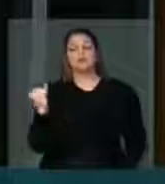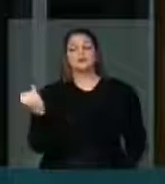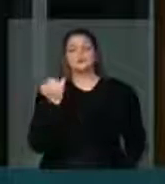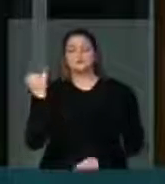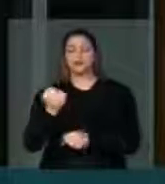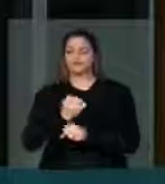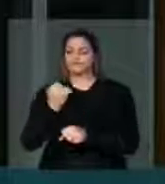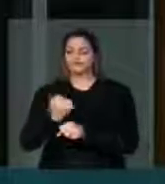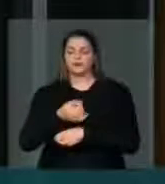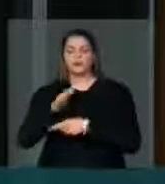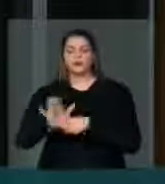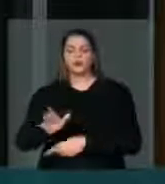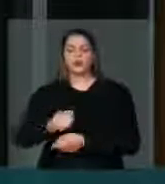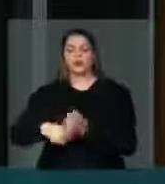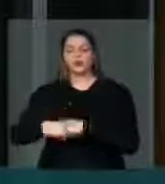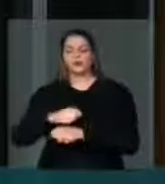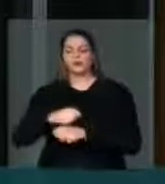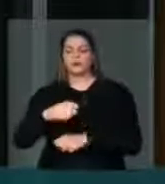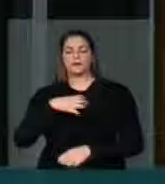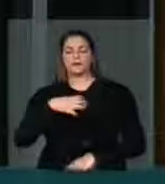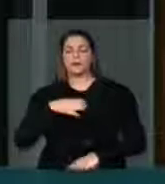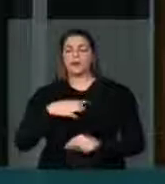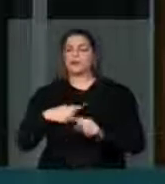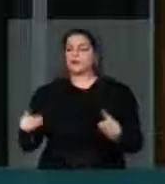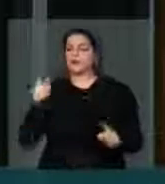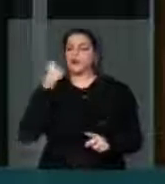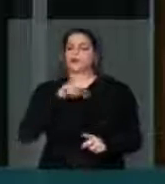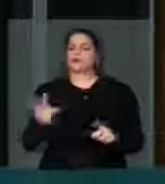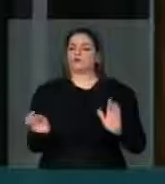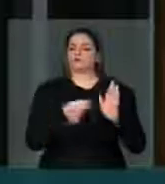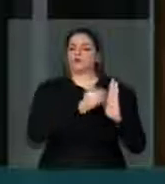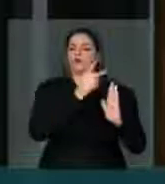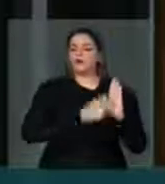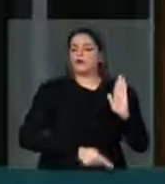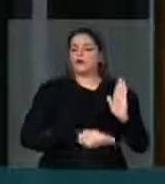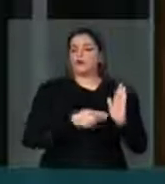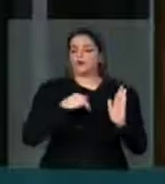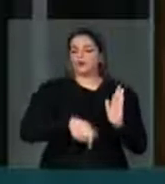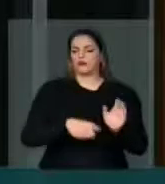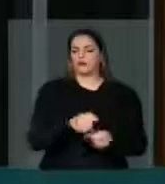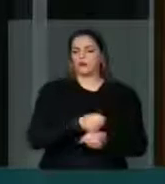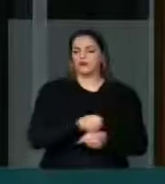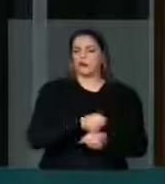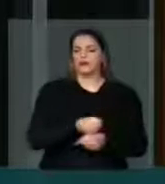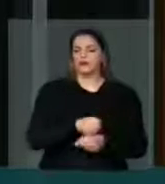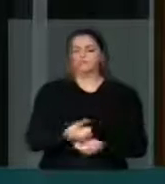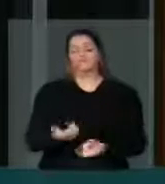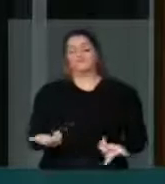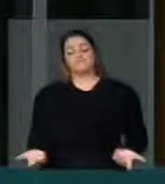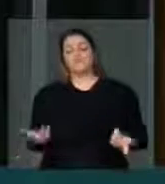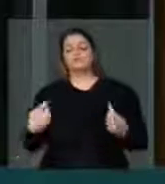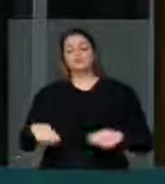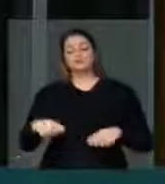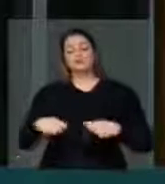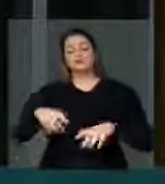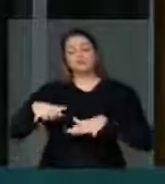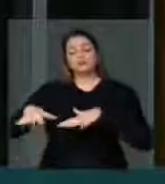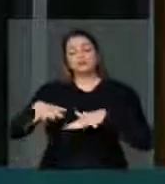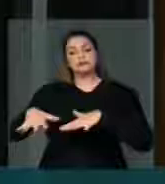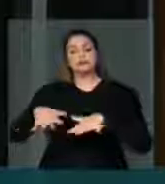a economia baiana não foi incluída no plano de investimentos de infraestrutura esse ano. Portanto, existe uma mobilização,